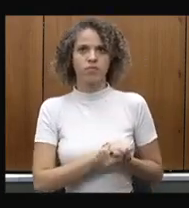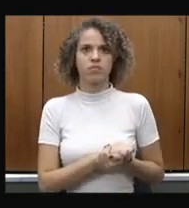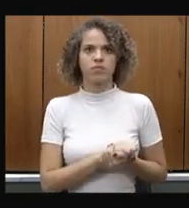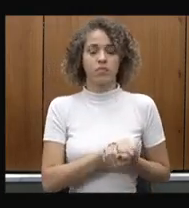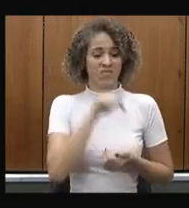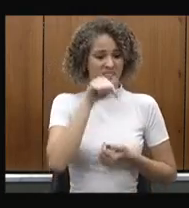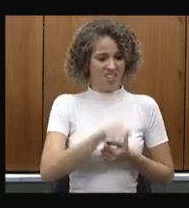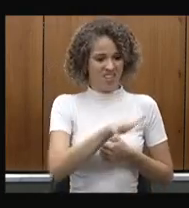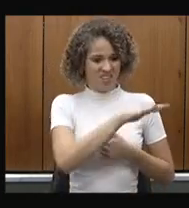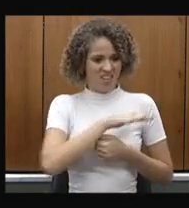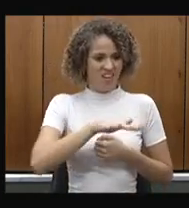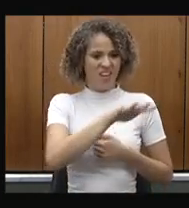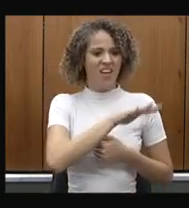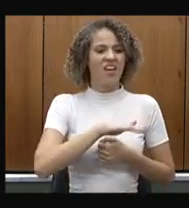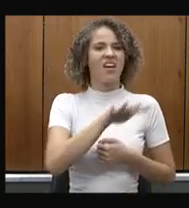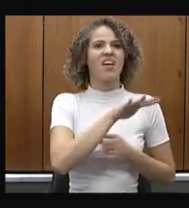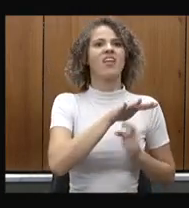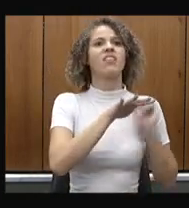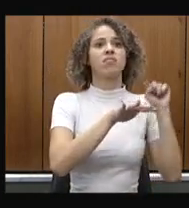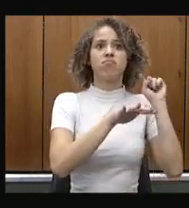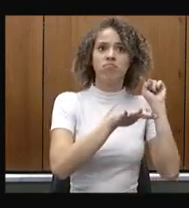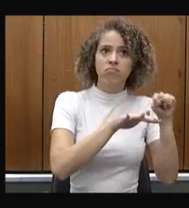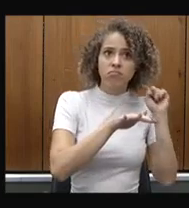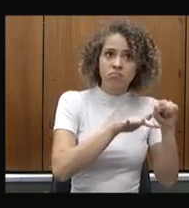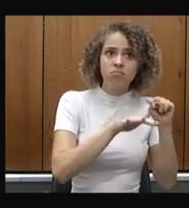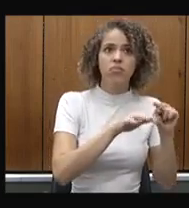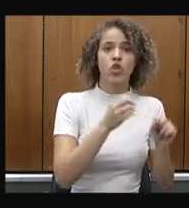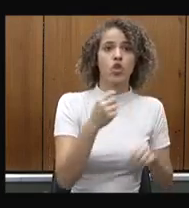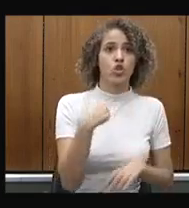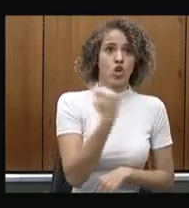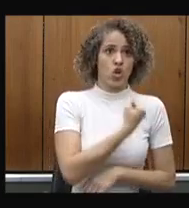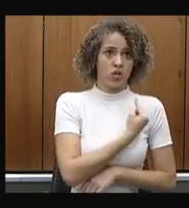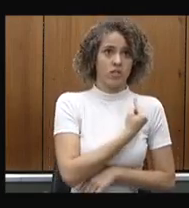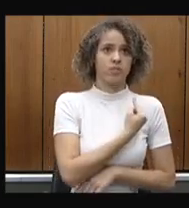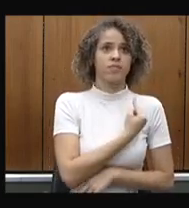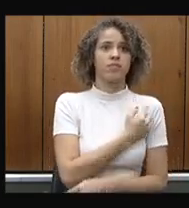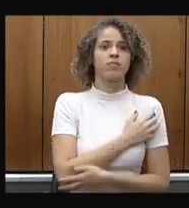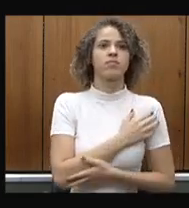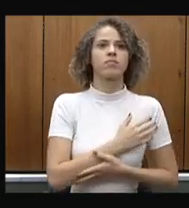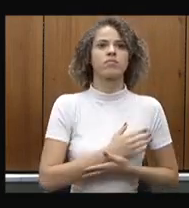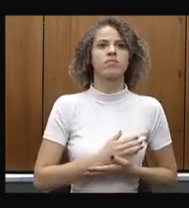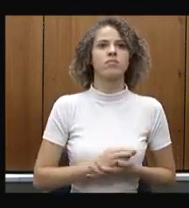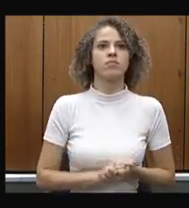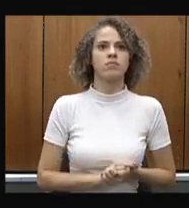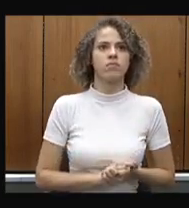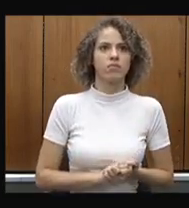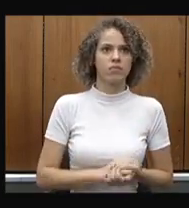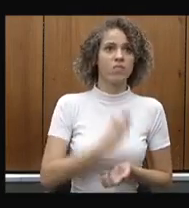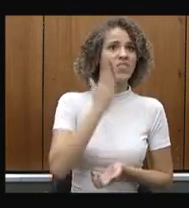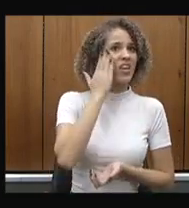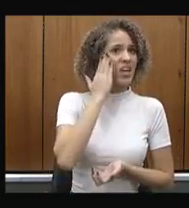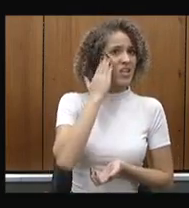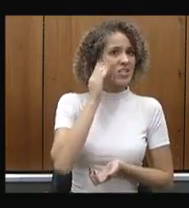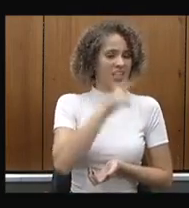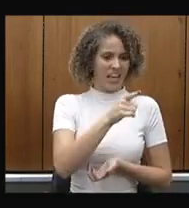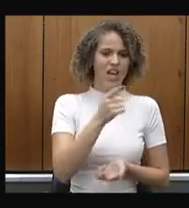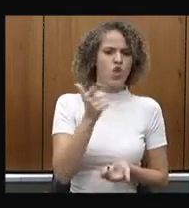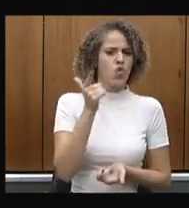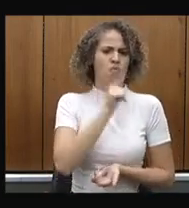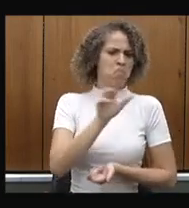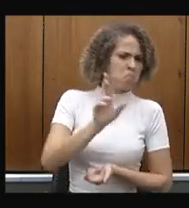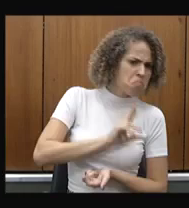da região que menos desenvolve com vazio assistencial enorme e eu sei que não precisa responder agora